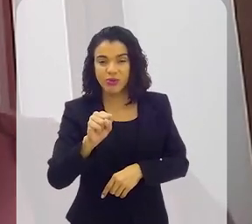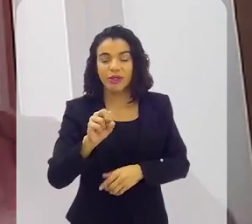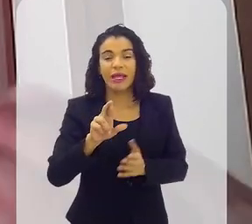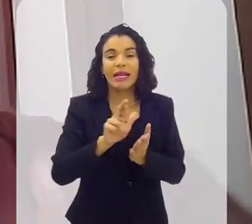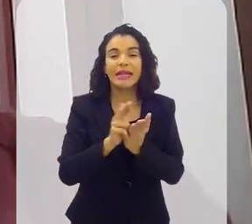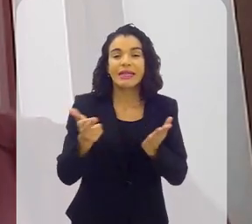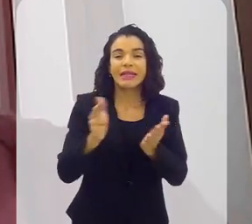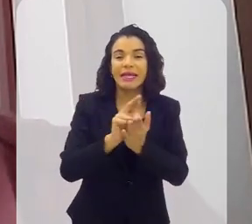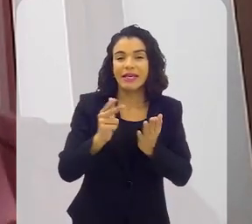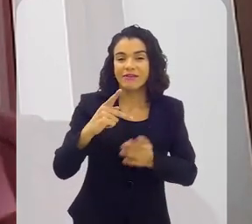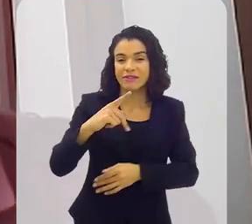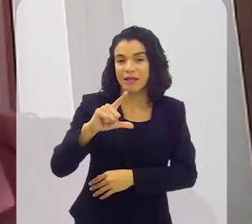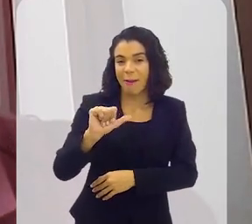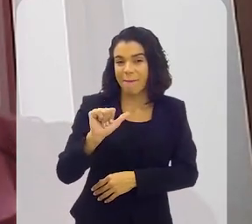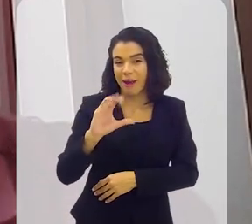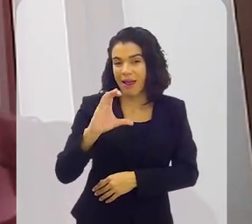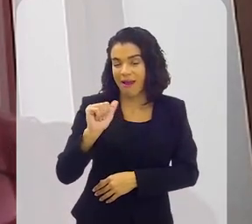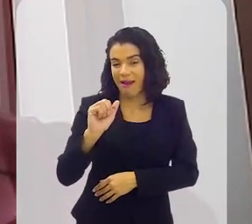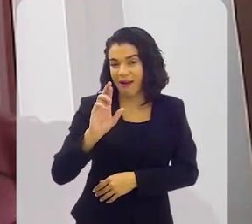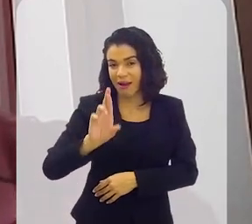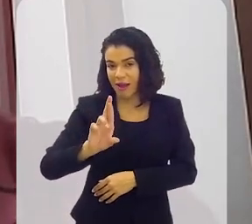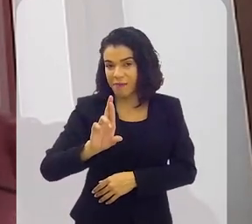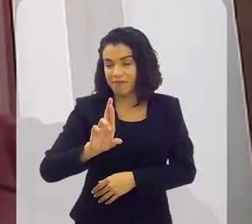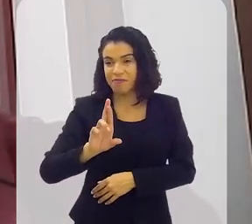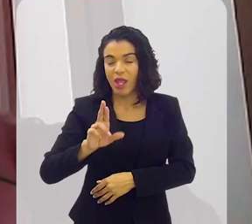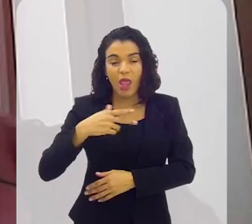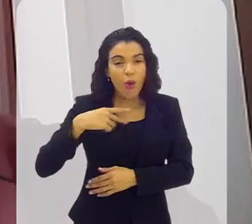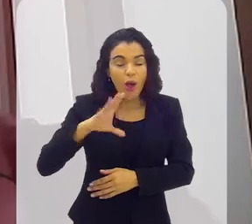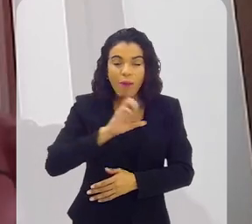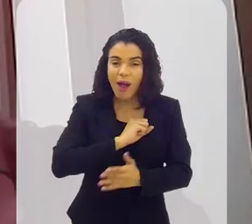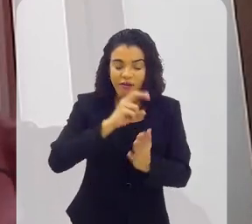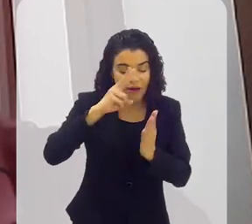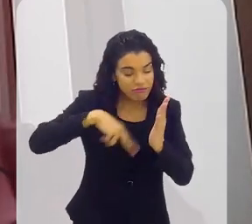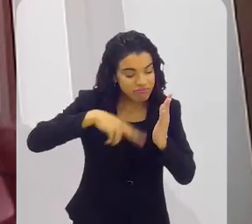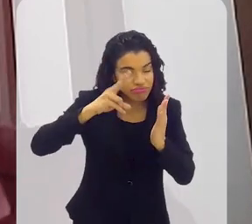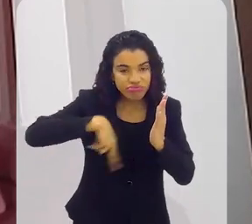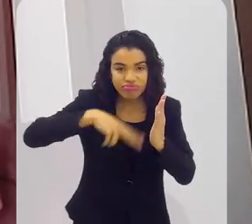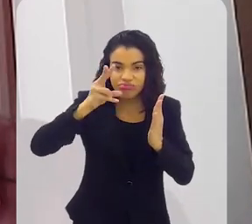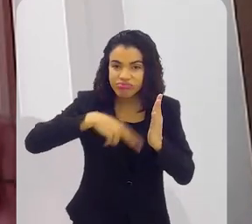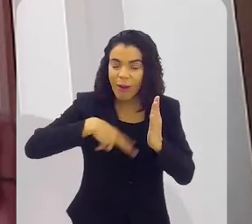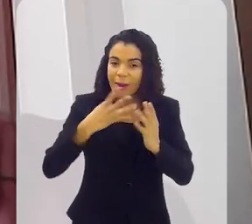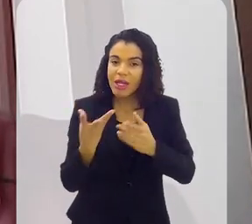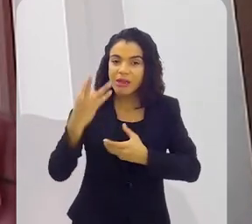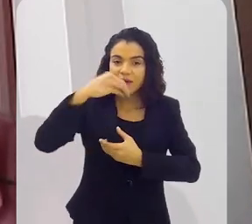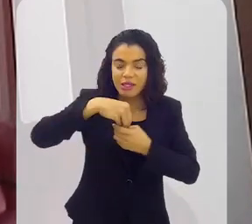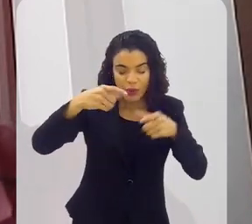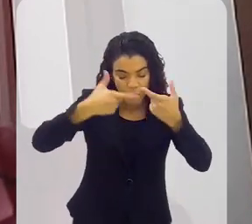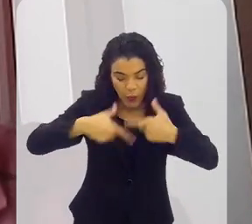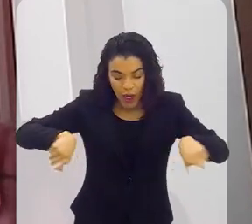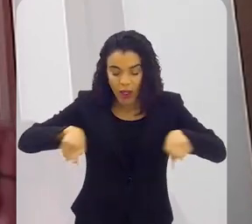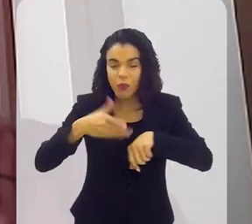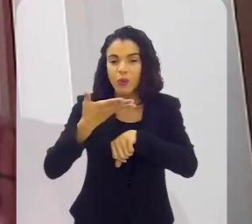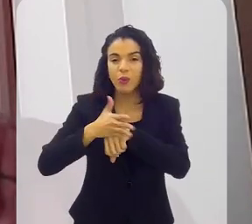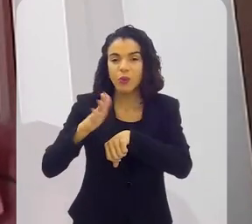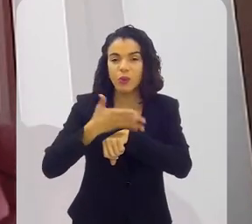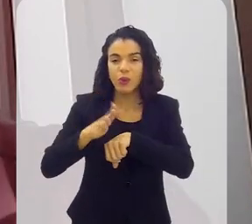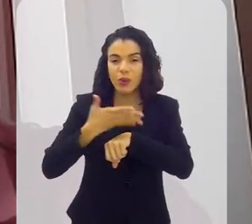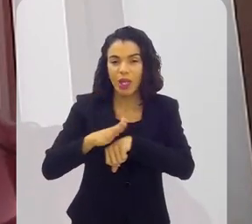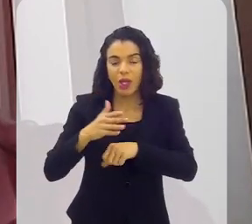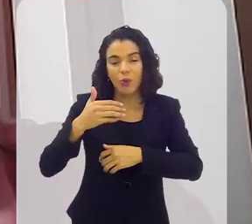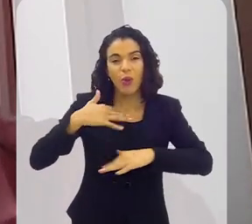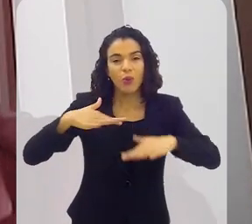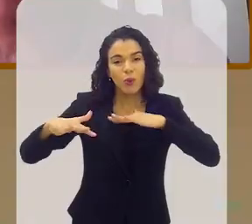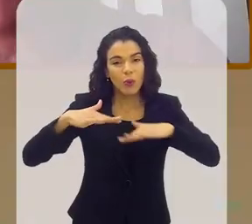que era da revista Placar. Mas eu era rato de ler os textos dele, que parecia que você estava dentro do campo, no treino ou no jogo.